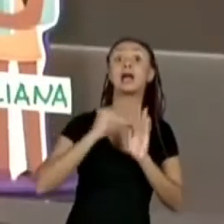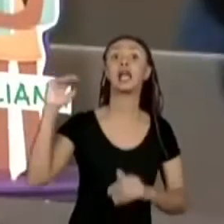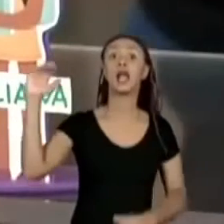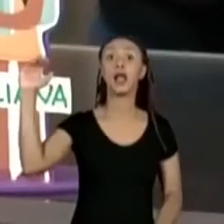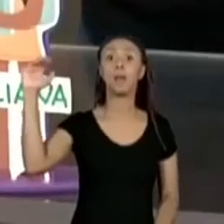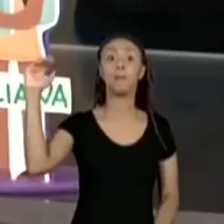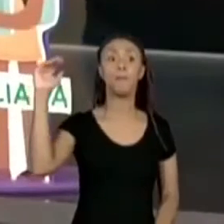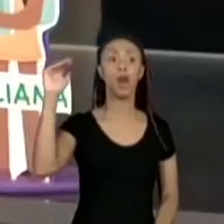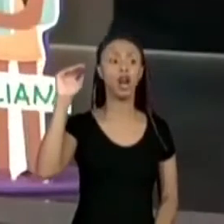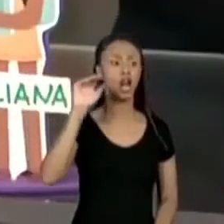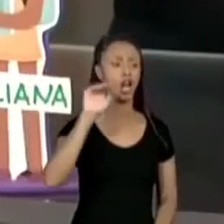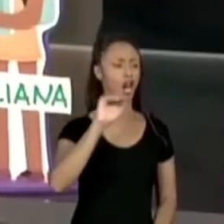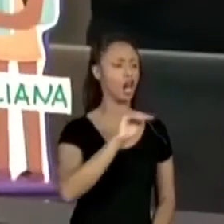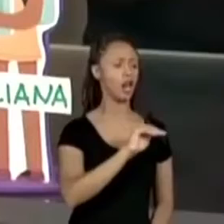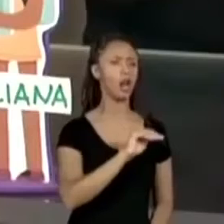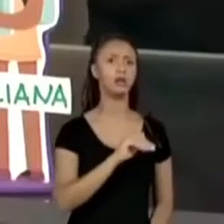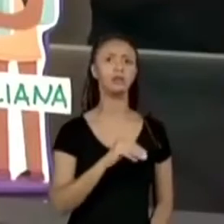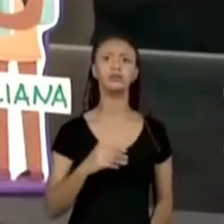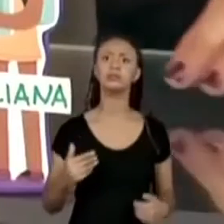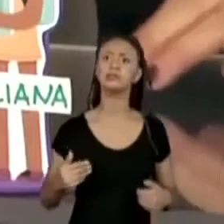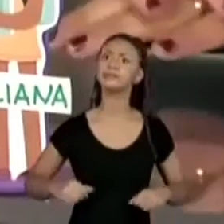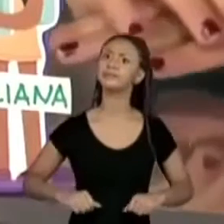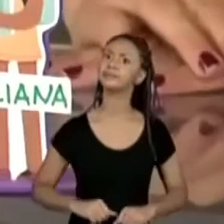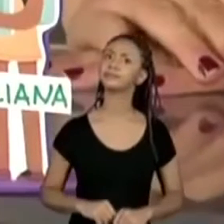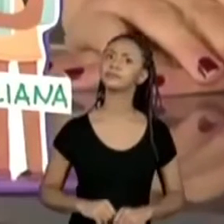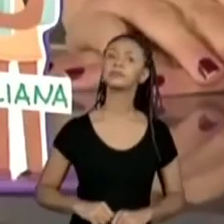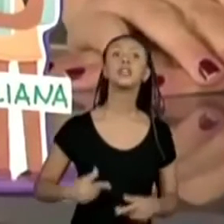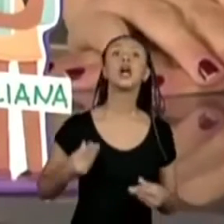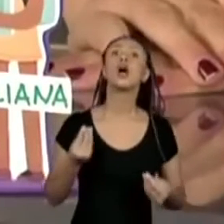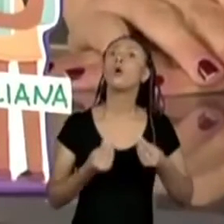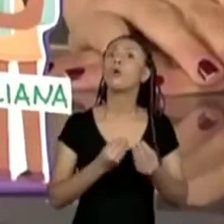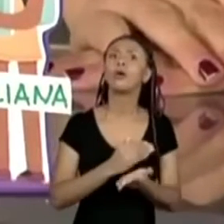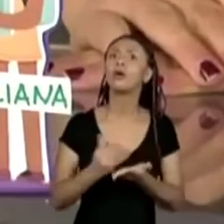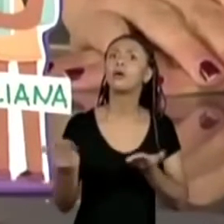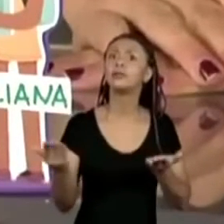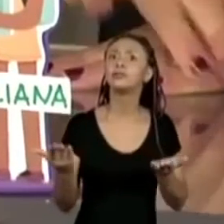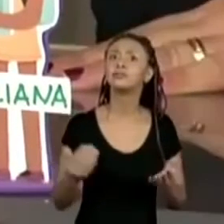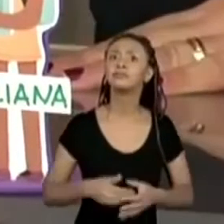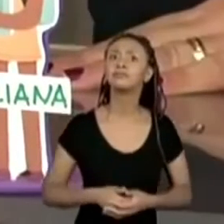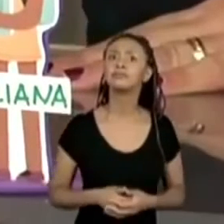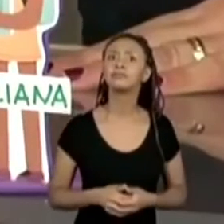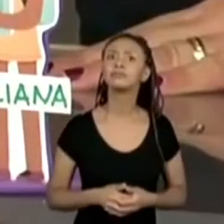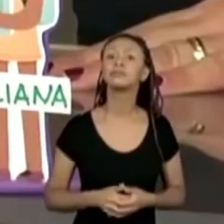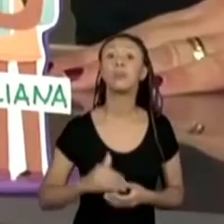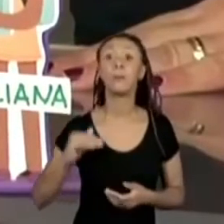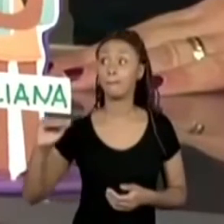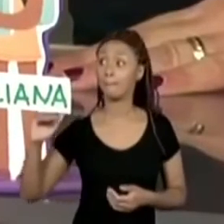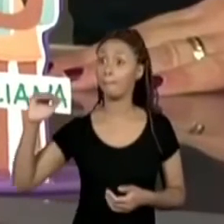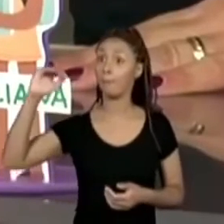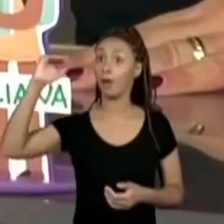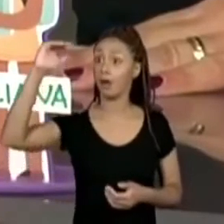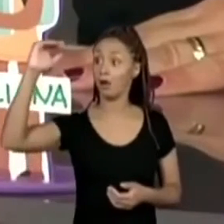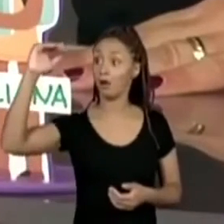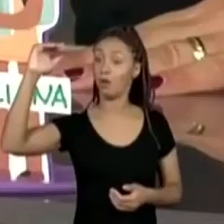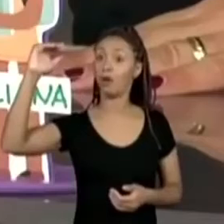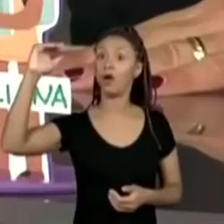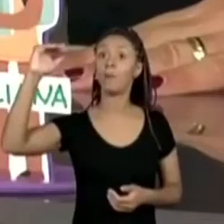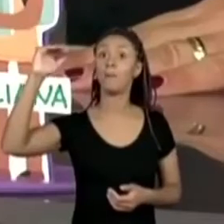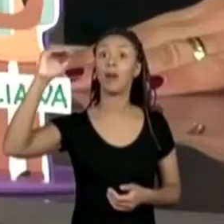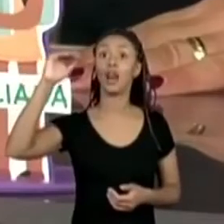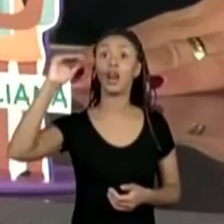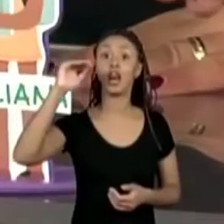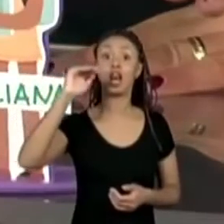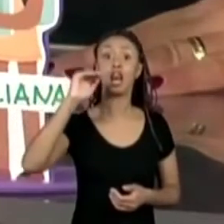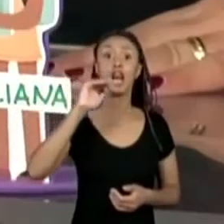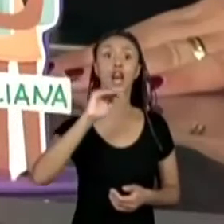organizo essa, os amigos do João Pedro aqui? Do maior para